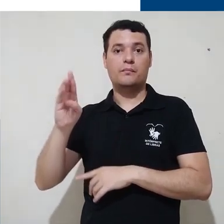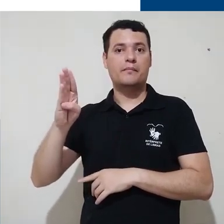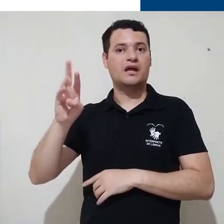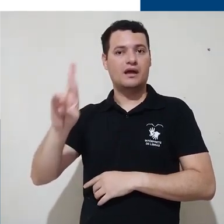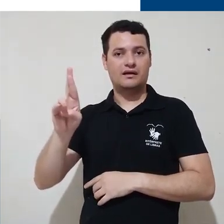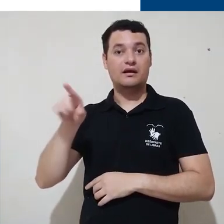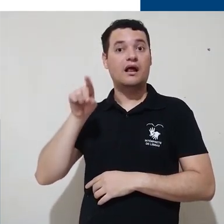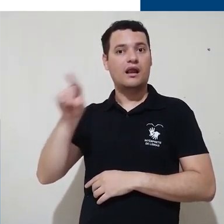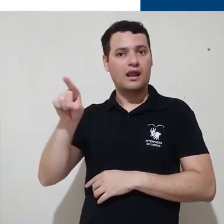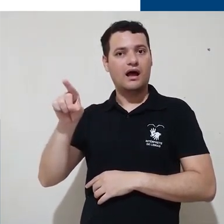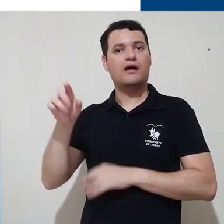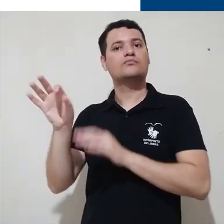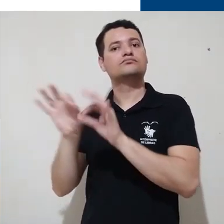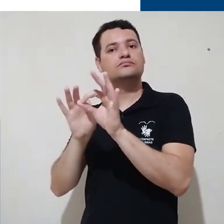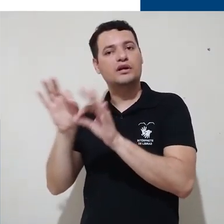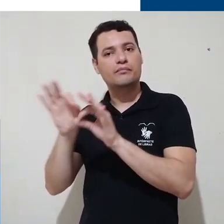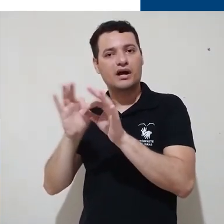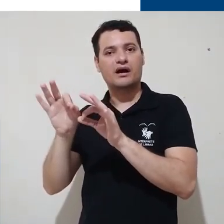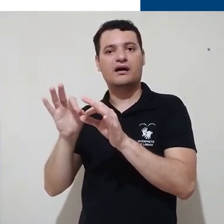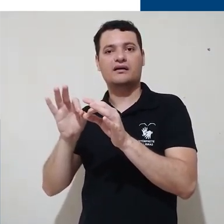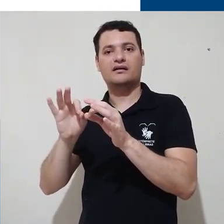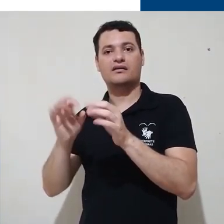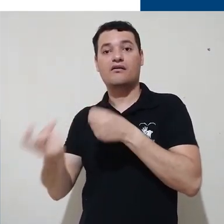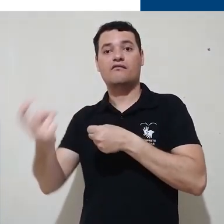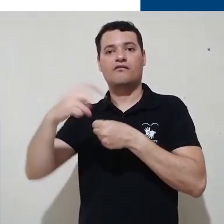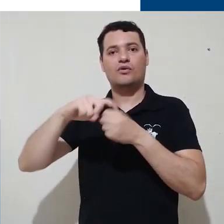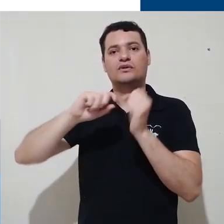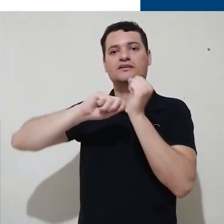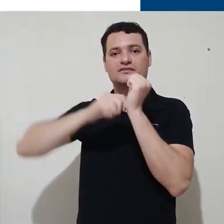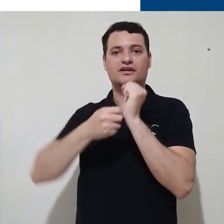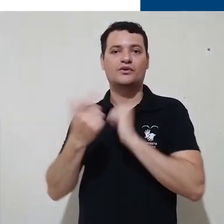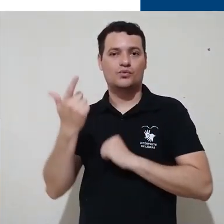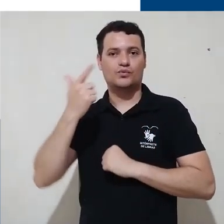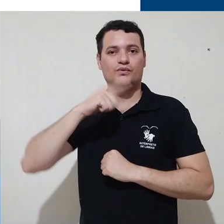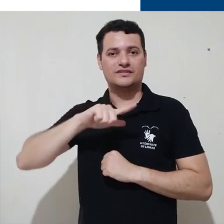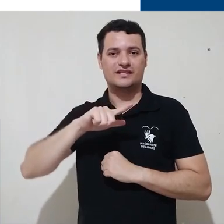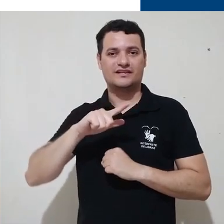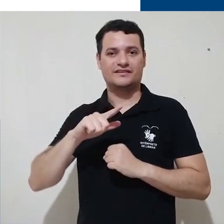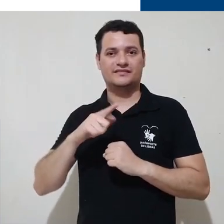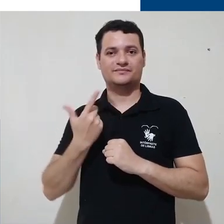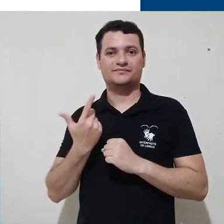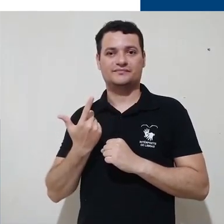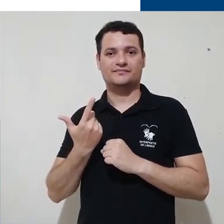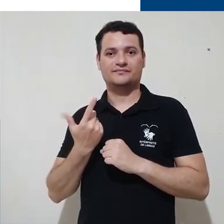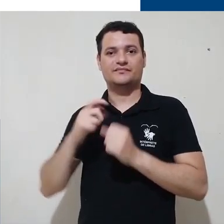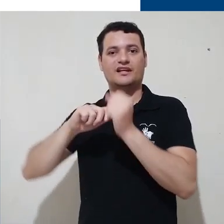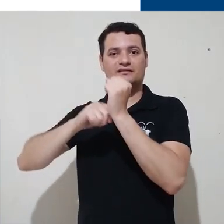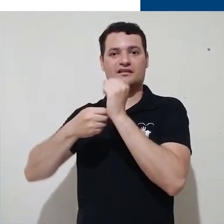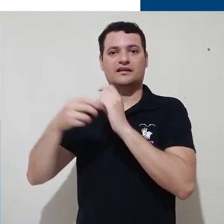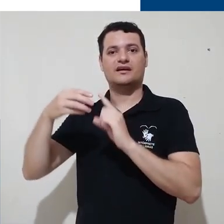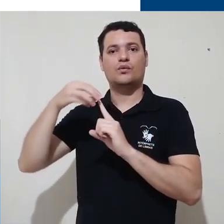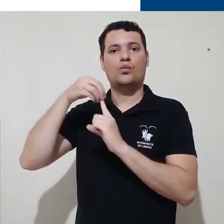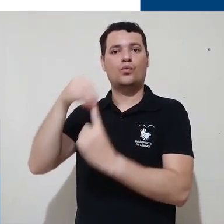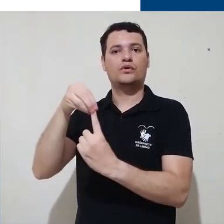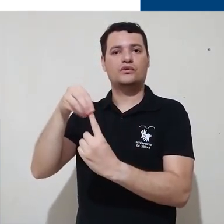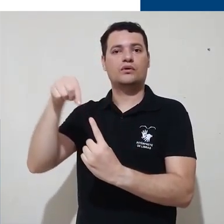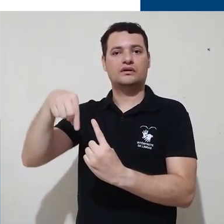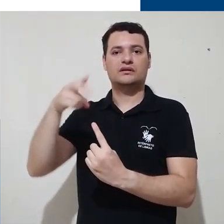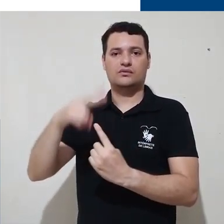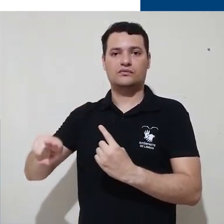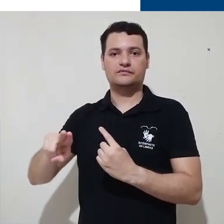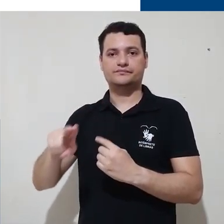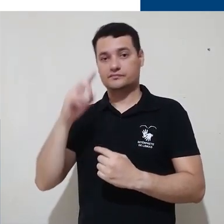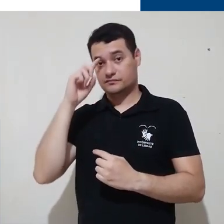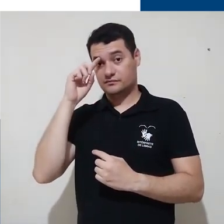E lá você pode fazer o procedimento de recuperação de sua senha do usuário único da UFIS. Se